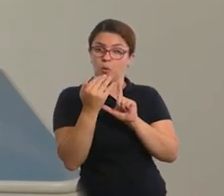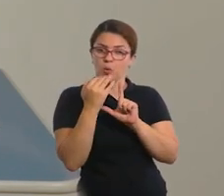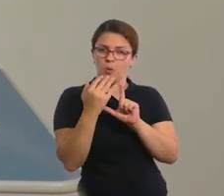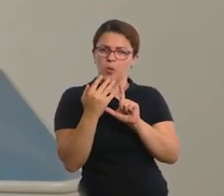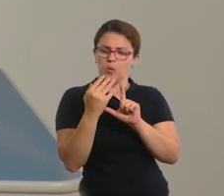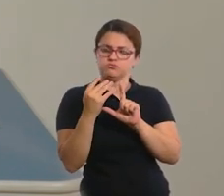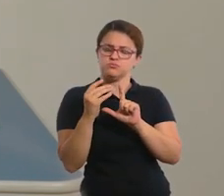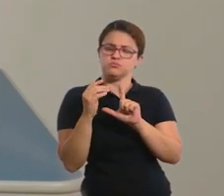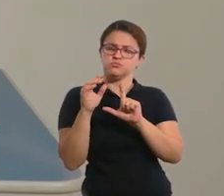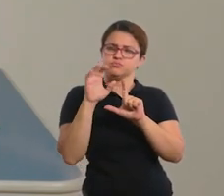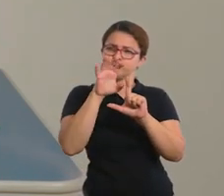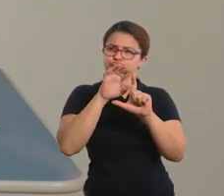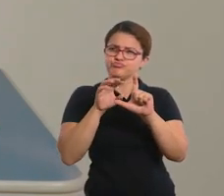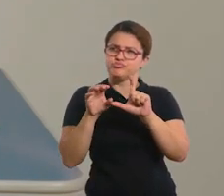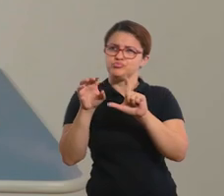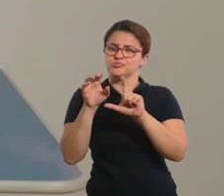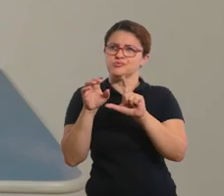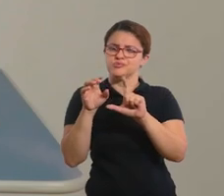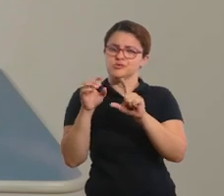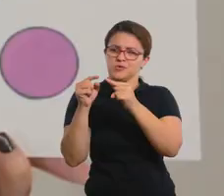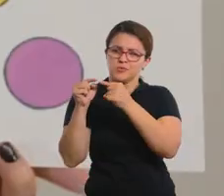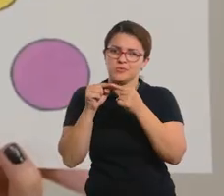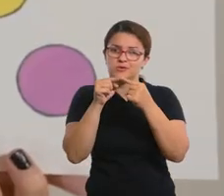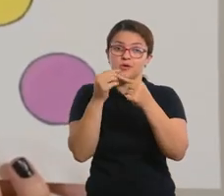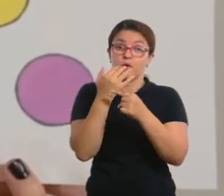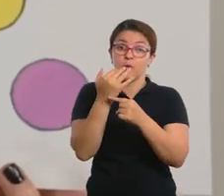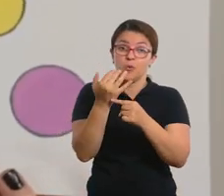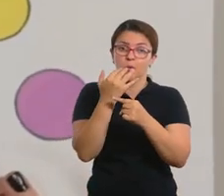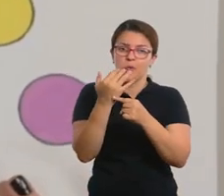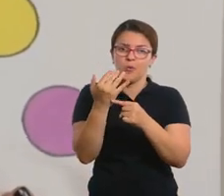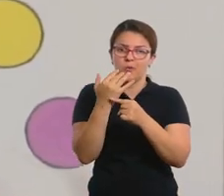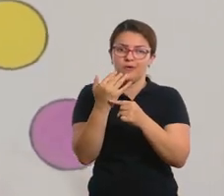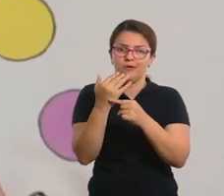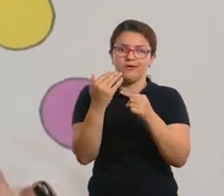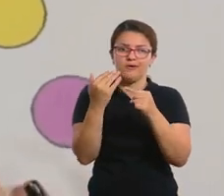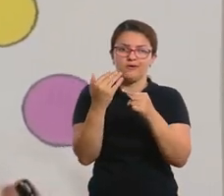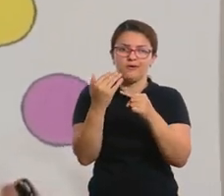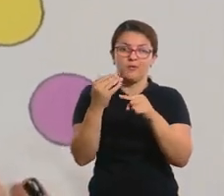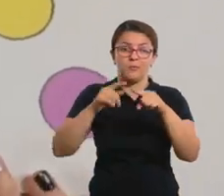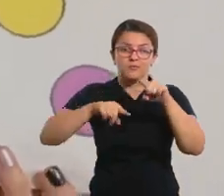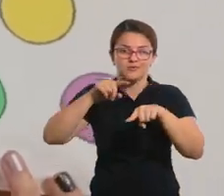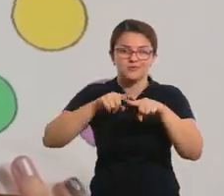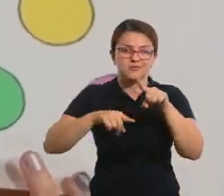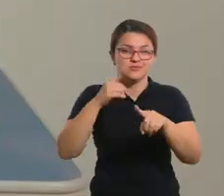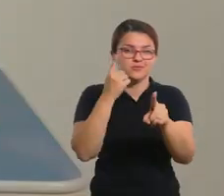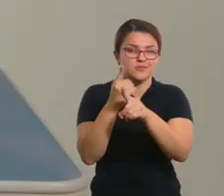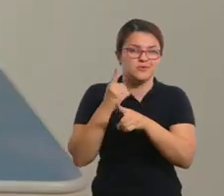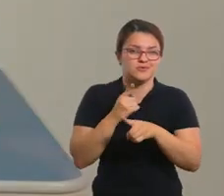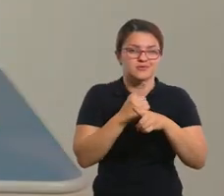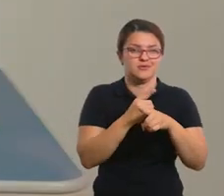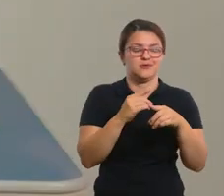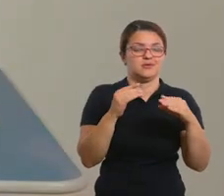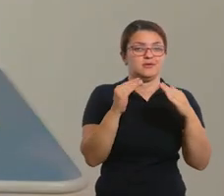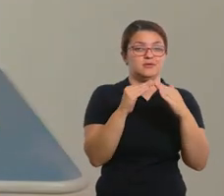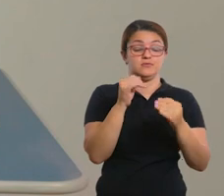na sua casa objetos que possuam essas cores e formar uma frase, como por exemplo, o vaso